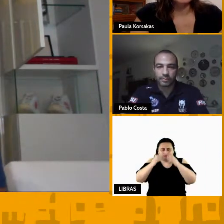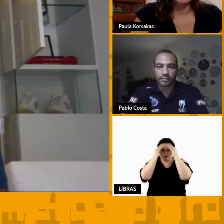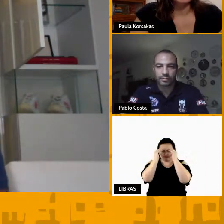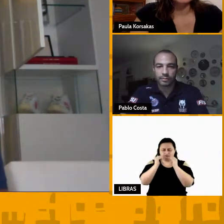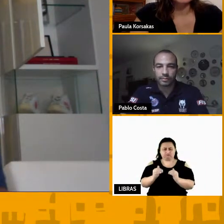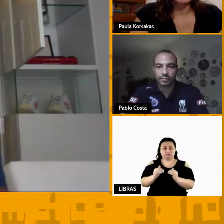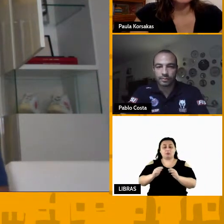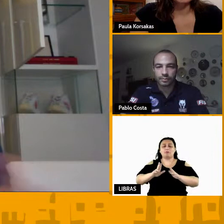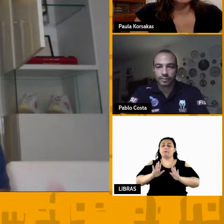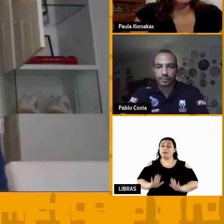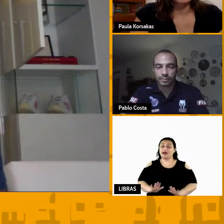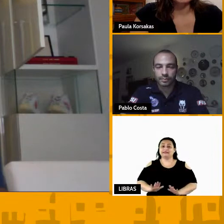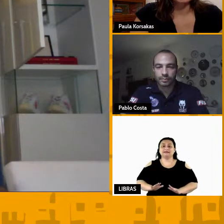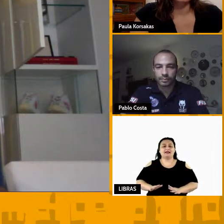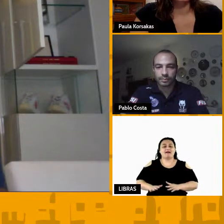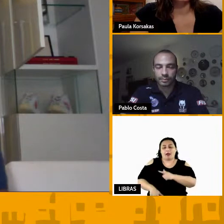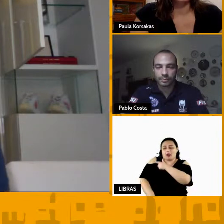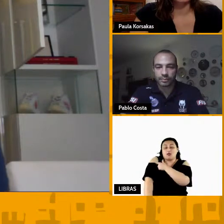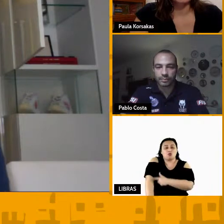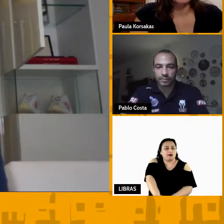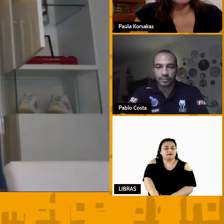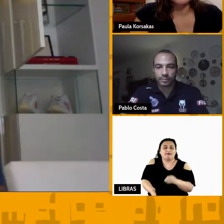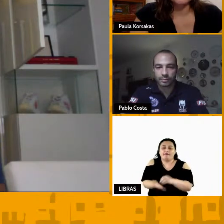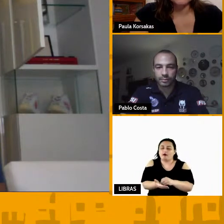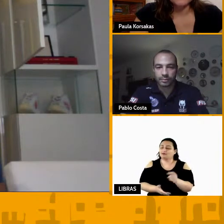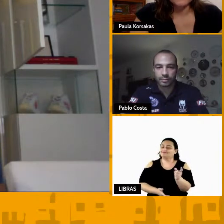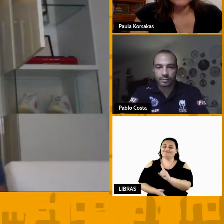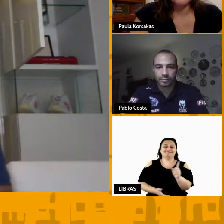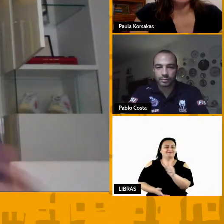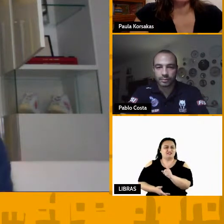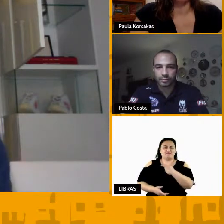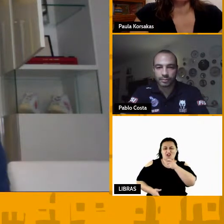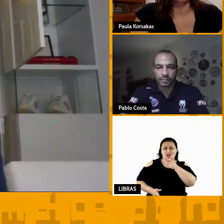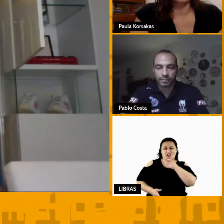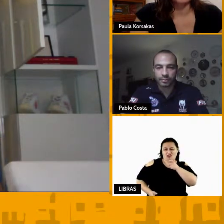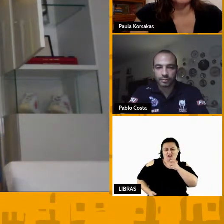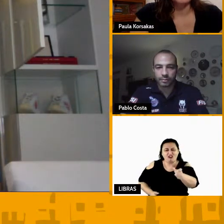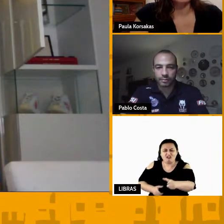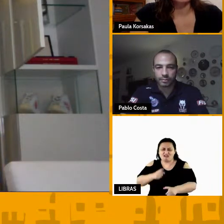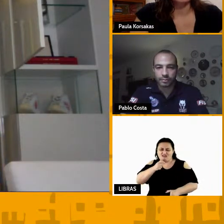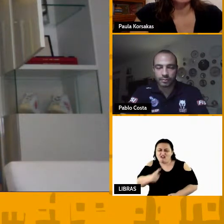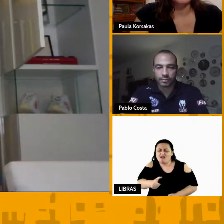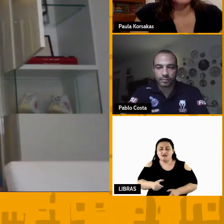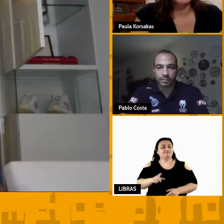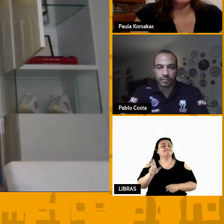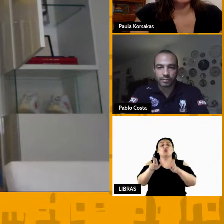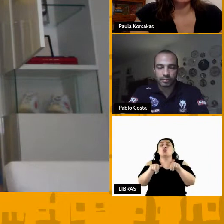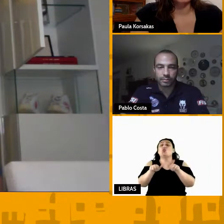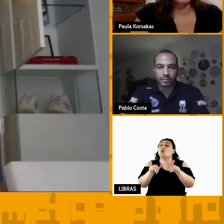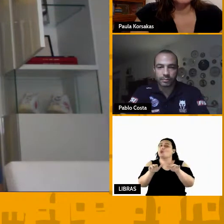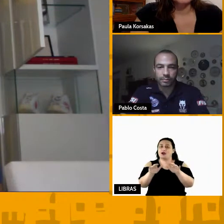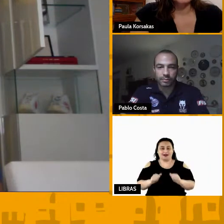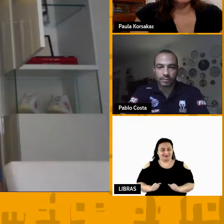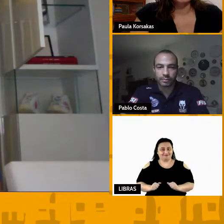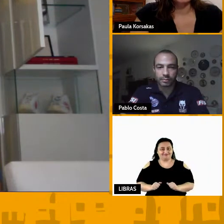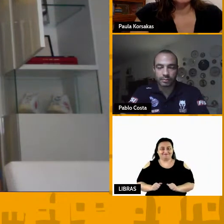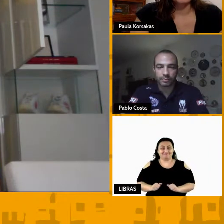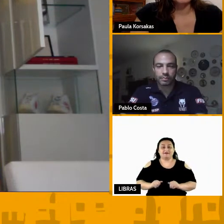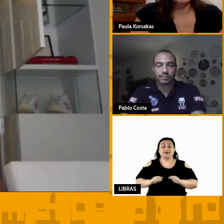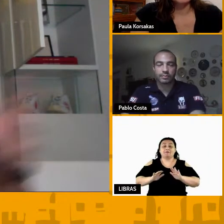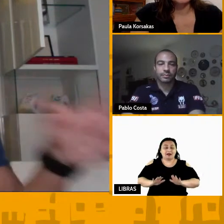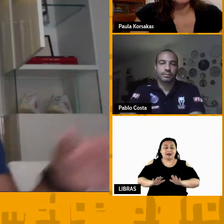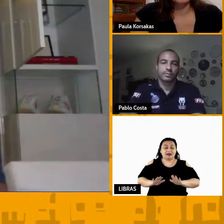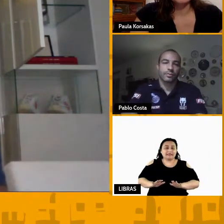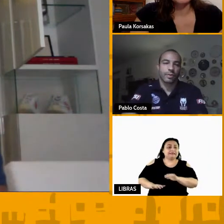mas ele nunca foi mal educado no sentido de xingar, de agredir de alguma forma e quando ele foi imediatamente ele